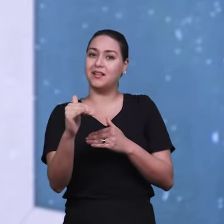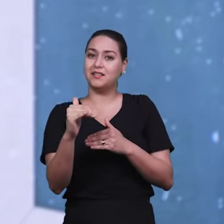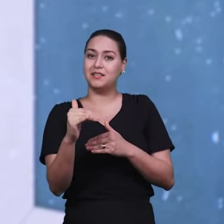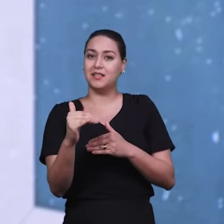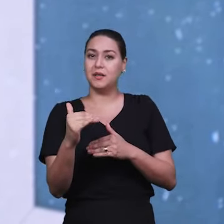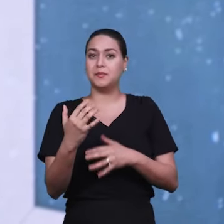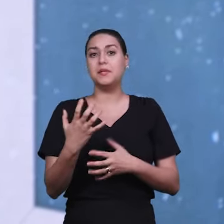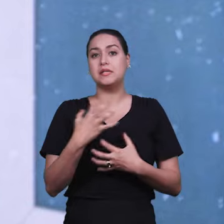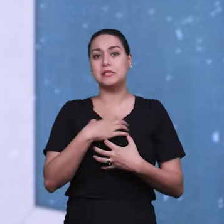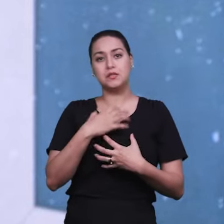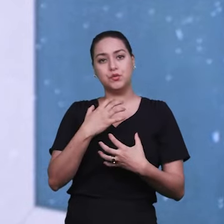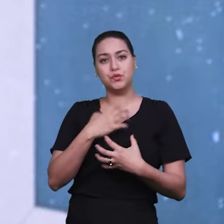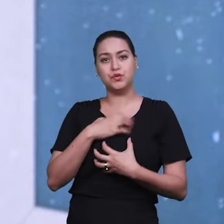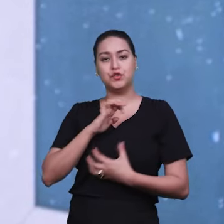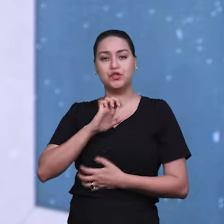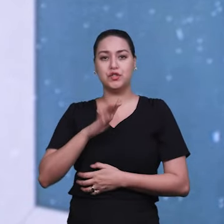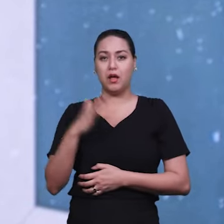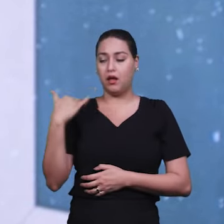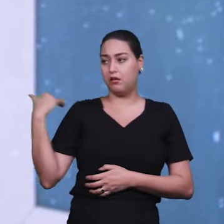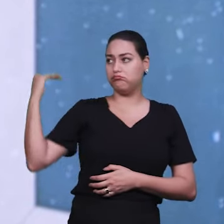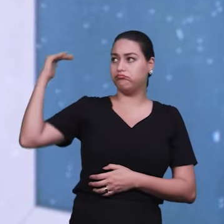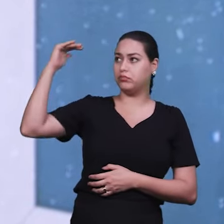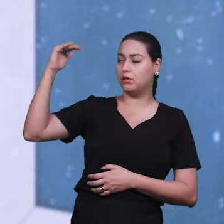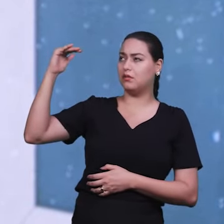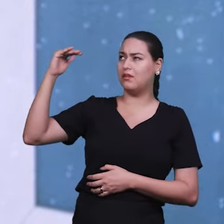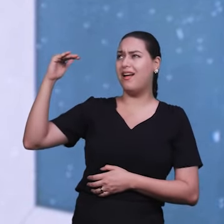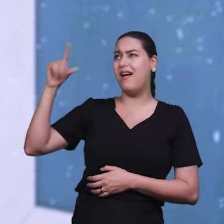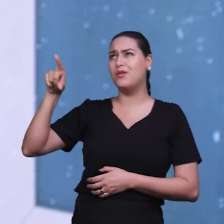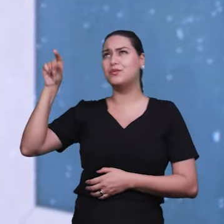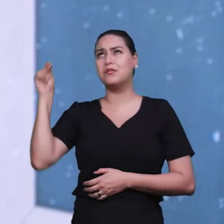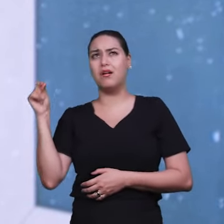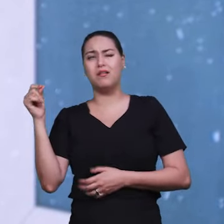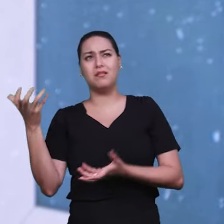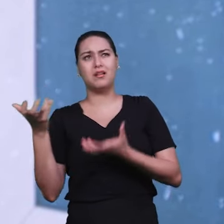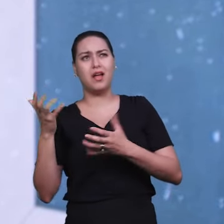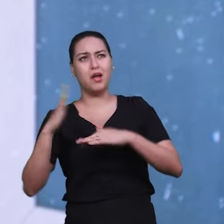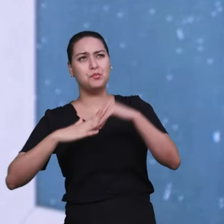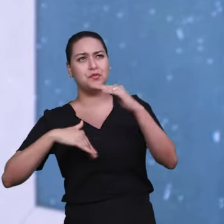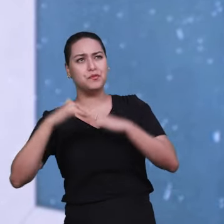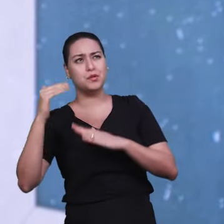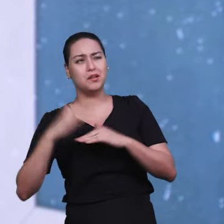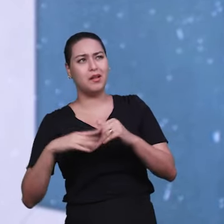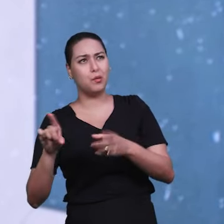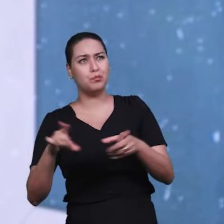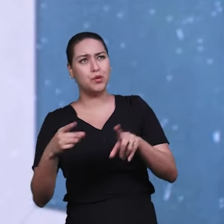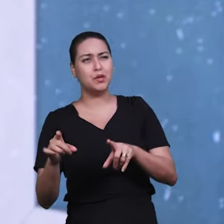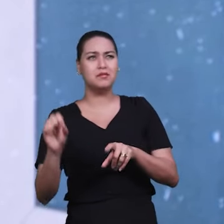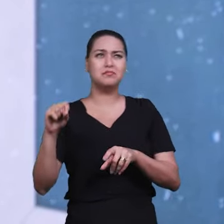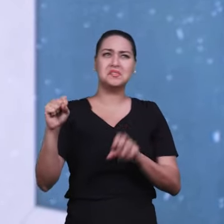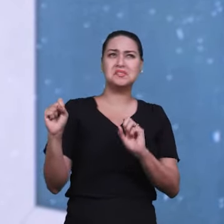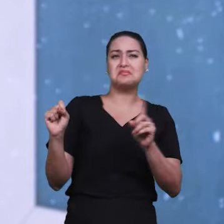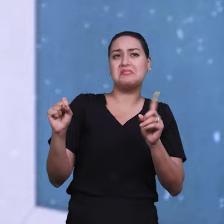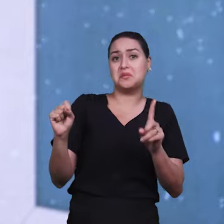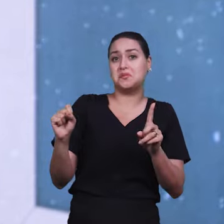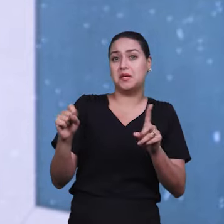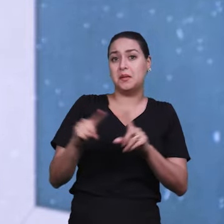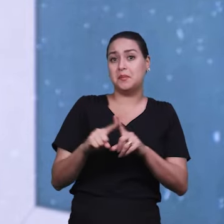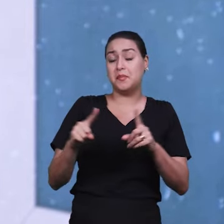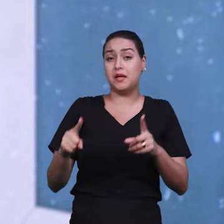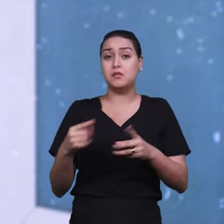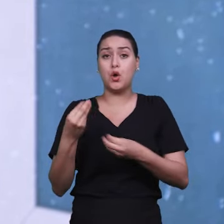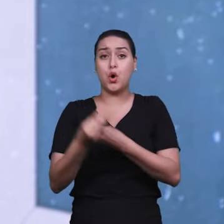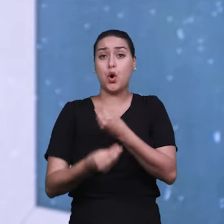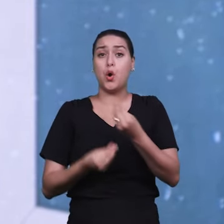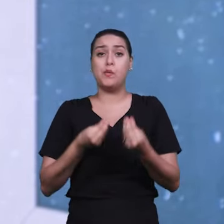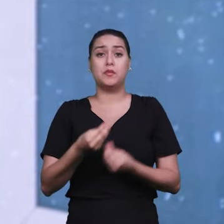depois numa vida adulta que ele vai realmente escolher como carreira ou não, no caso. Mas esse estímulo vem desde pequeno. Como que eu vou gostar de algo